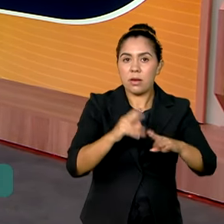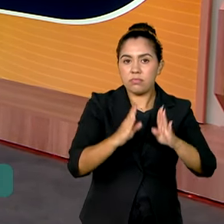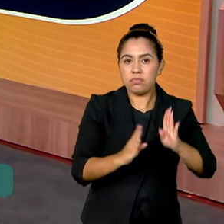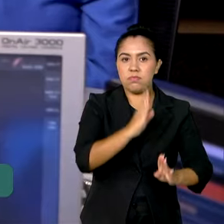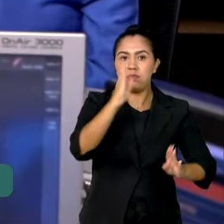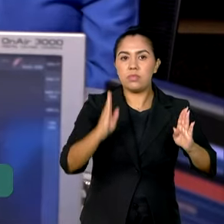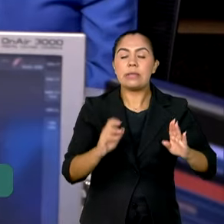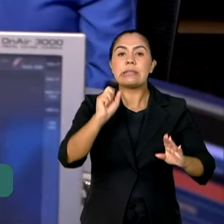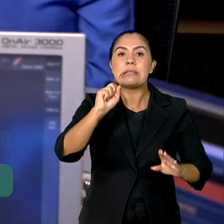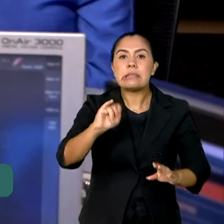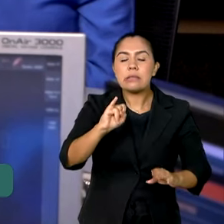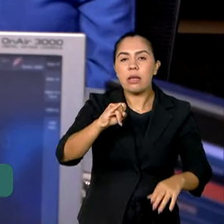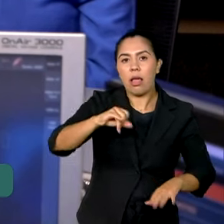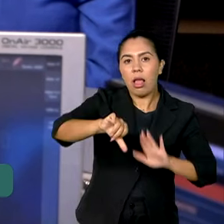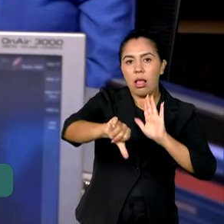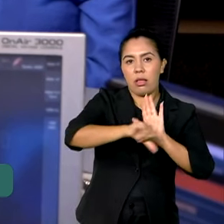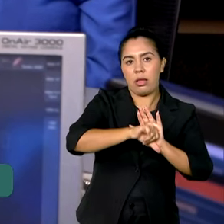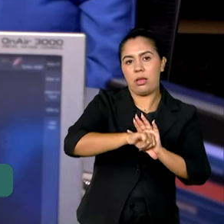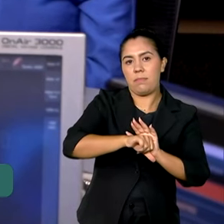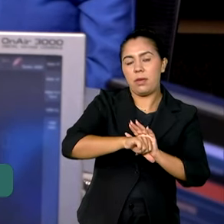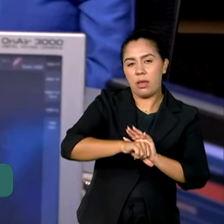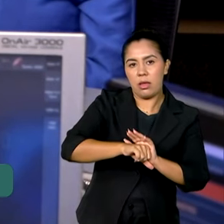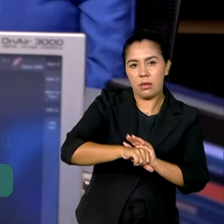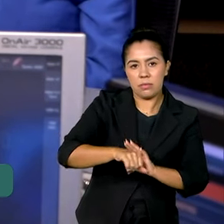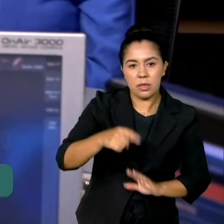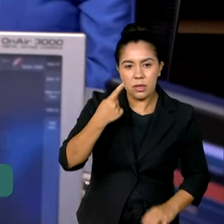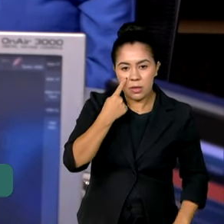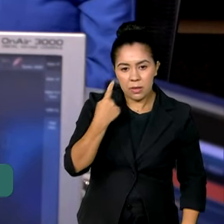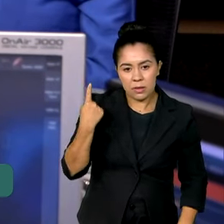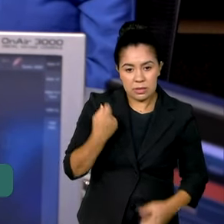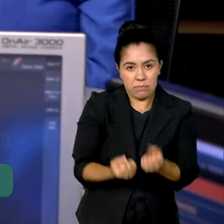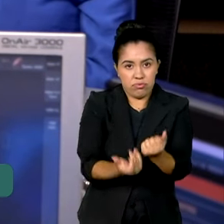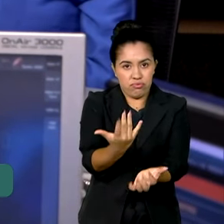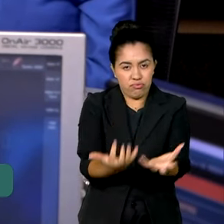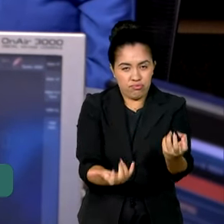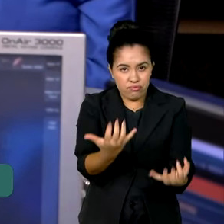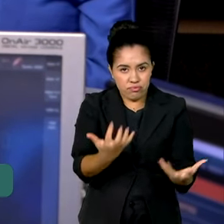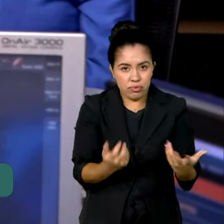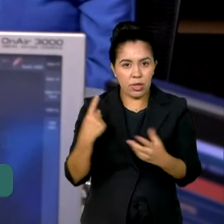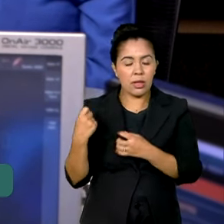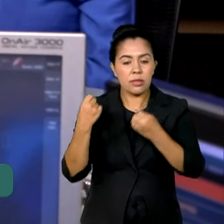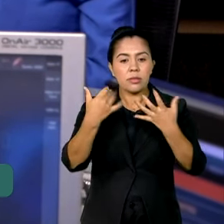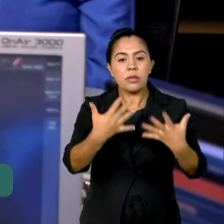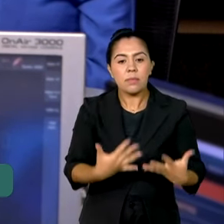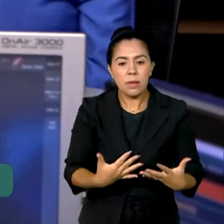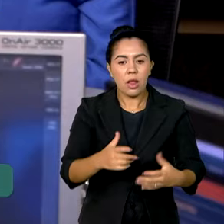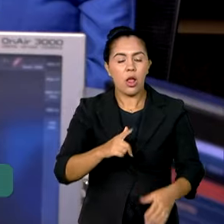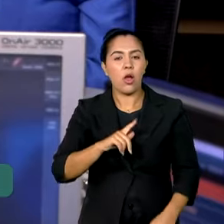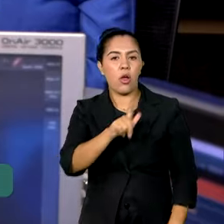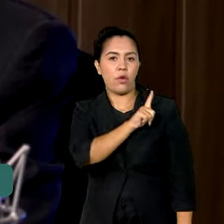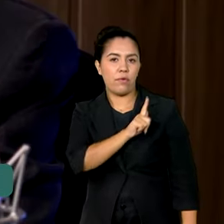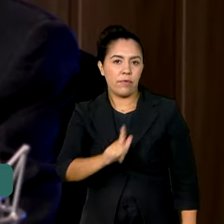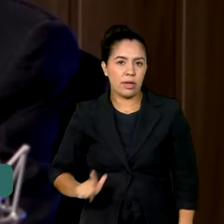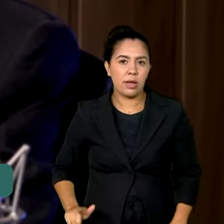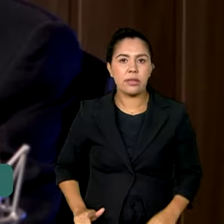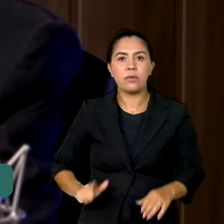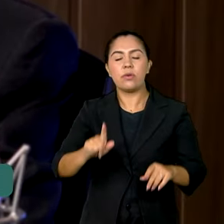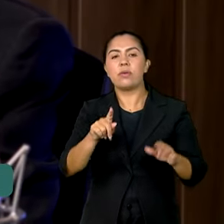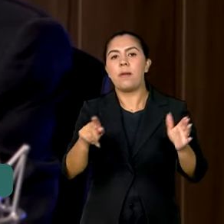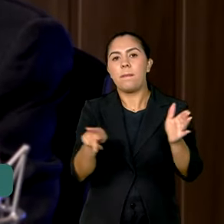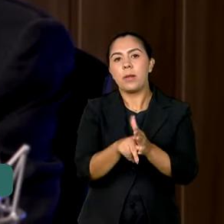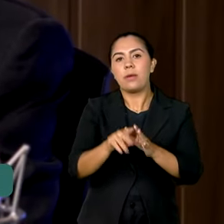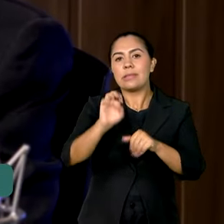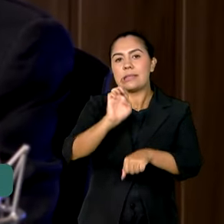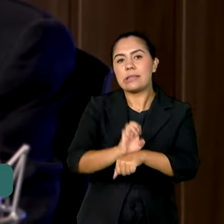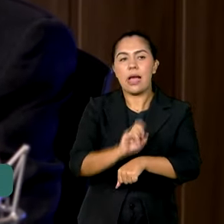Essa é uma reclamação, inclusive, dos governadores, até aqueles governadores mais conservadores, mais